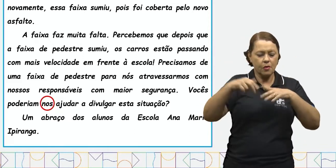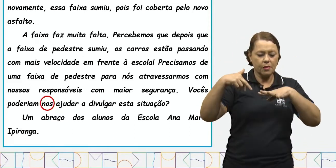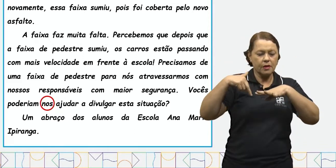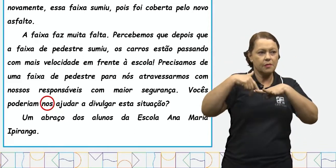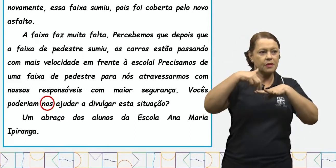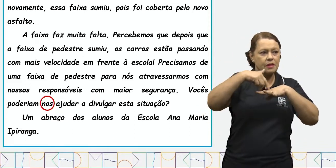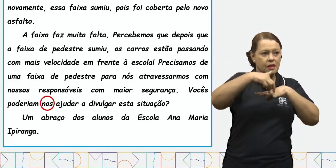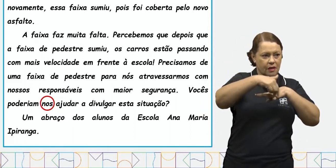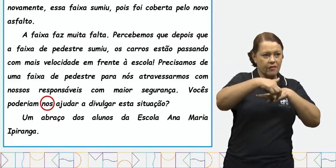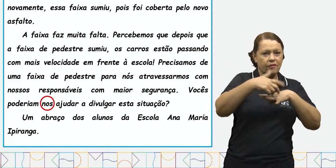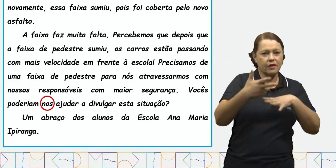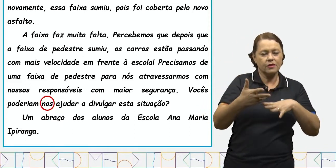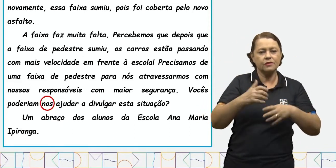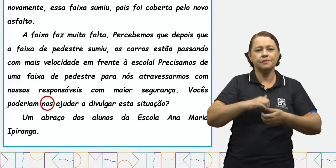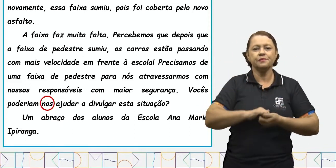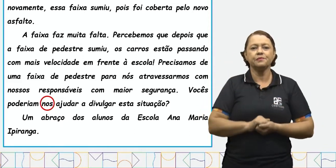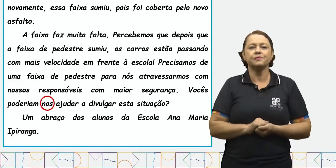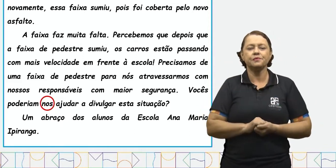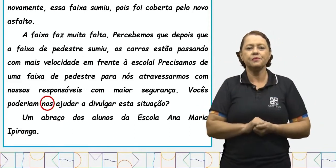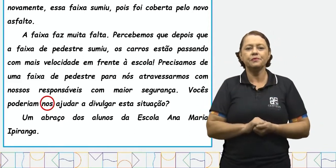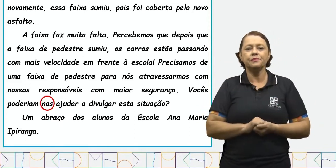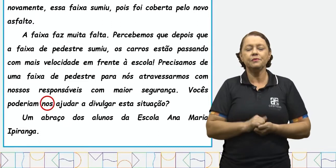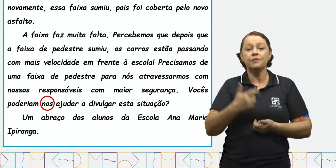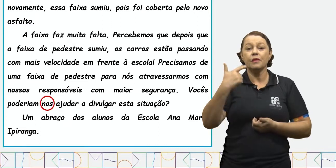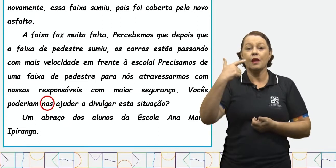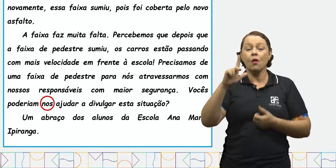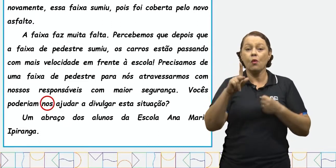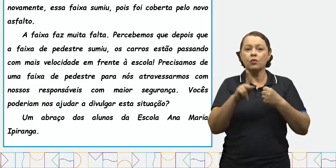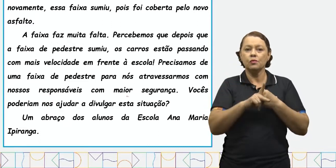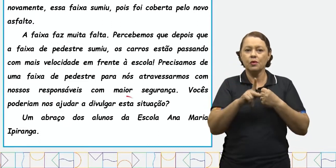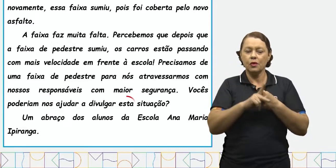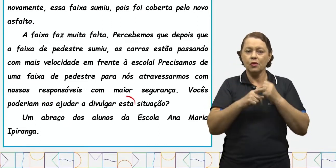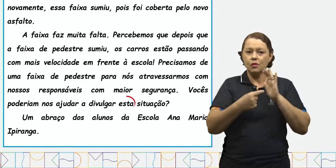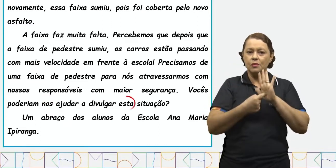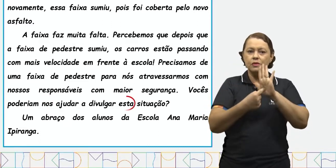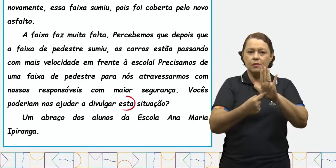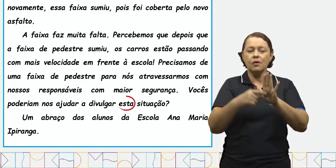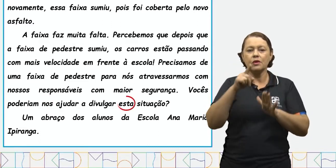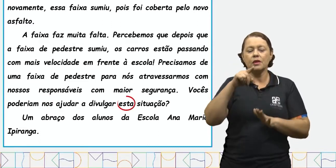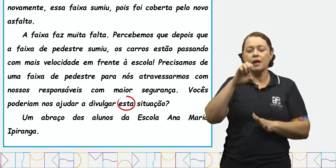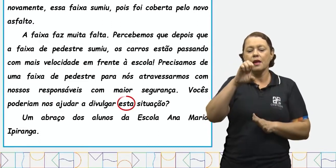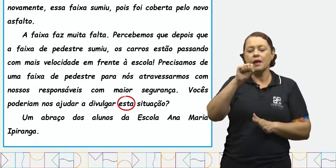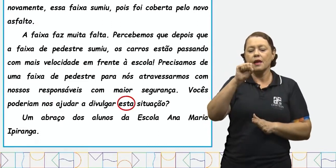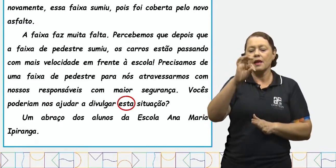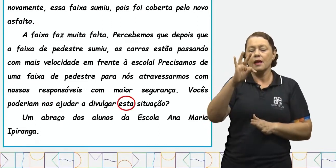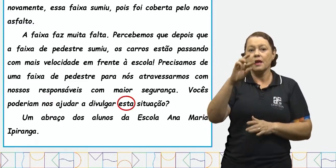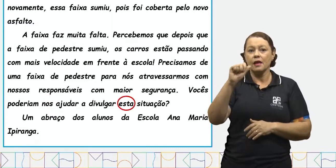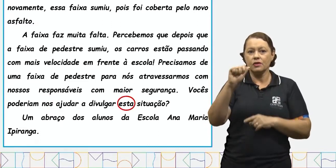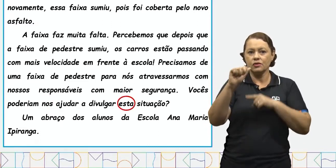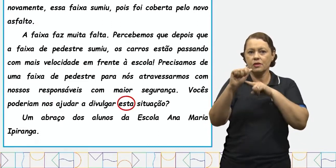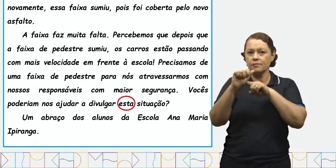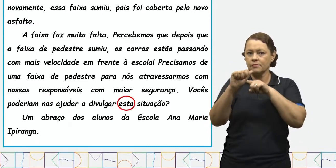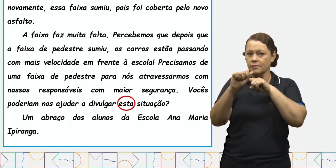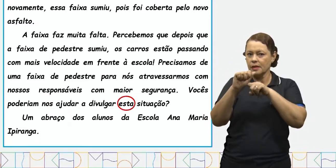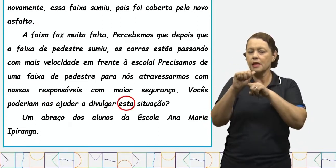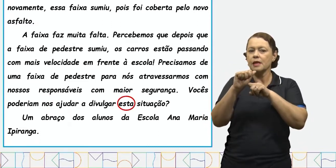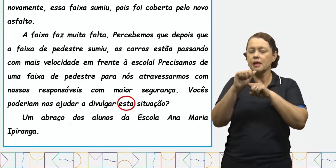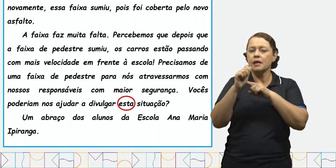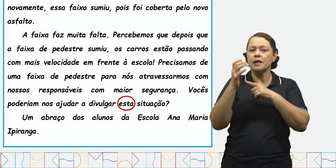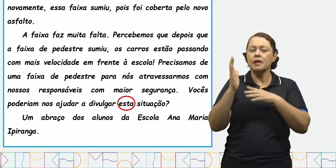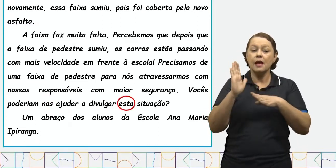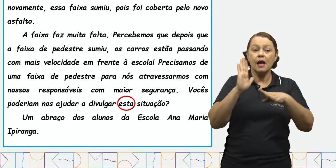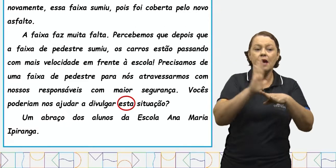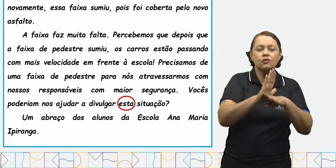Outro pronome que aparece é o pronome esta. Esse pronome aparece para ajudar